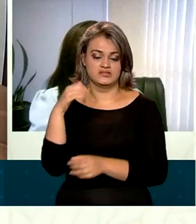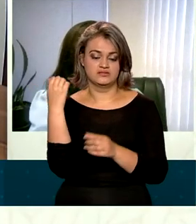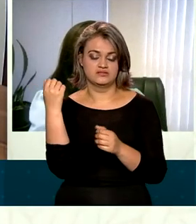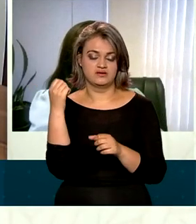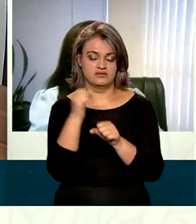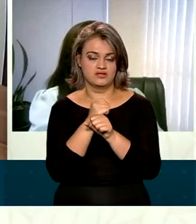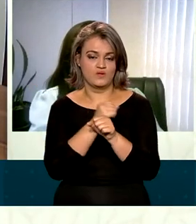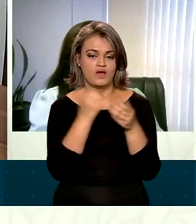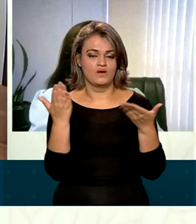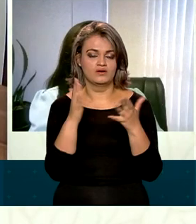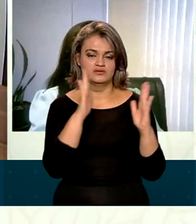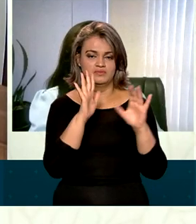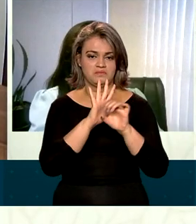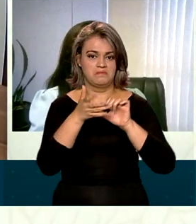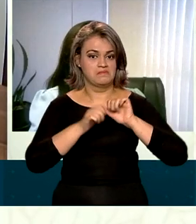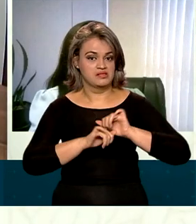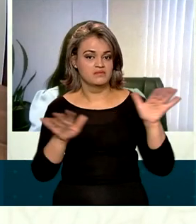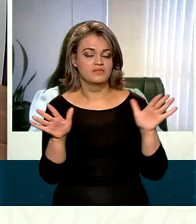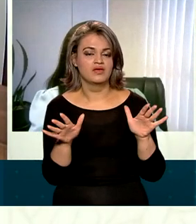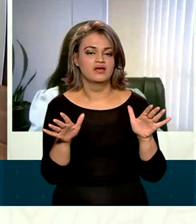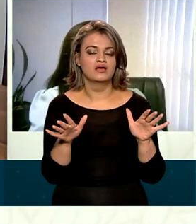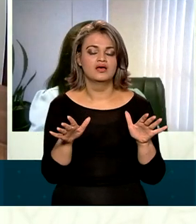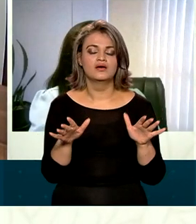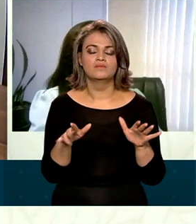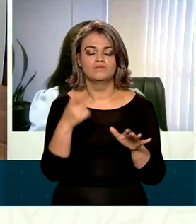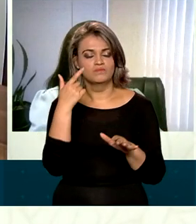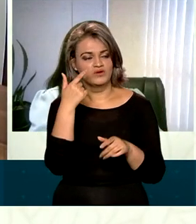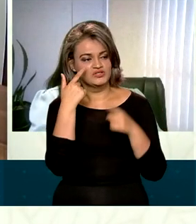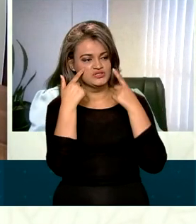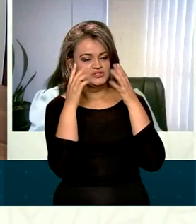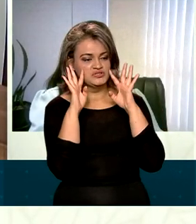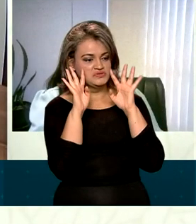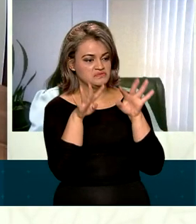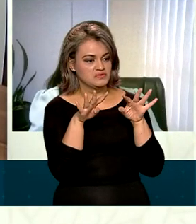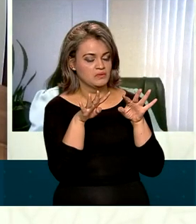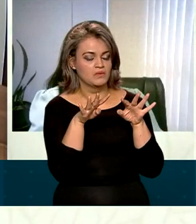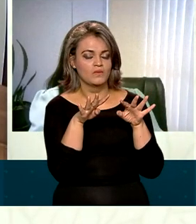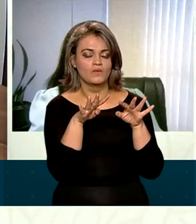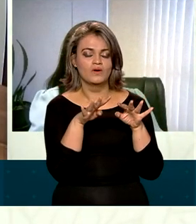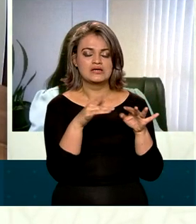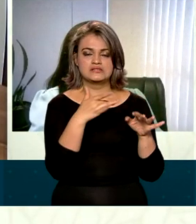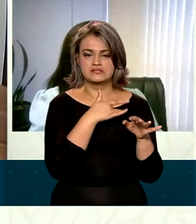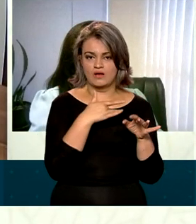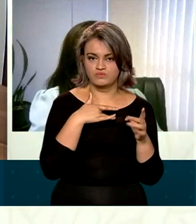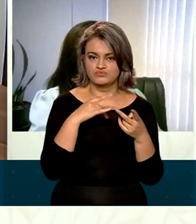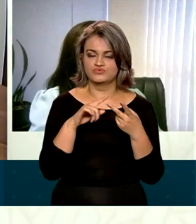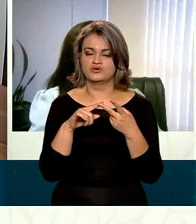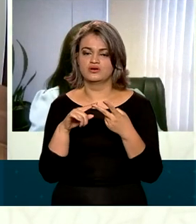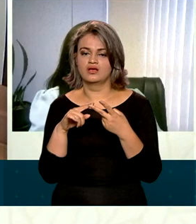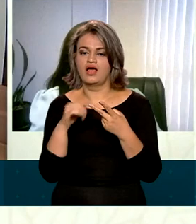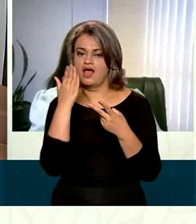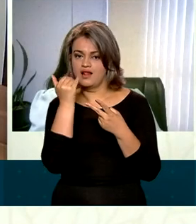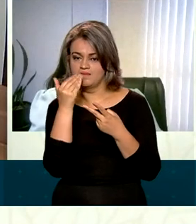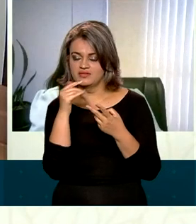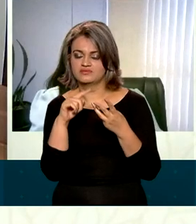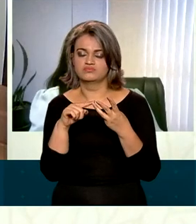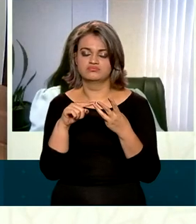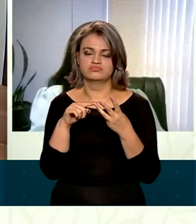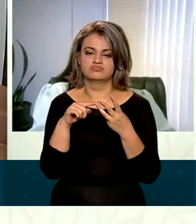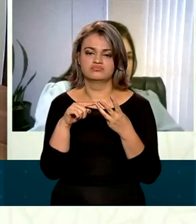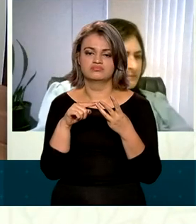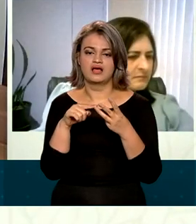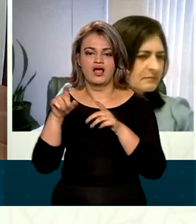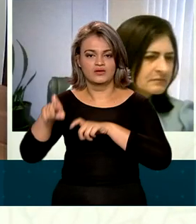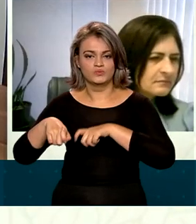de pandemia, em que ficaram tão evidentes os vínculos entre saúde, alimentação,